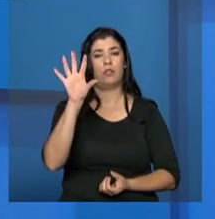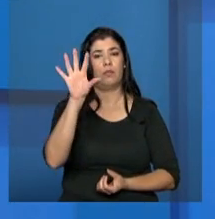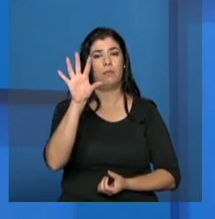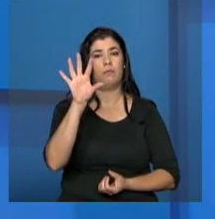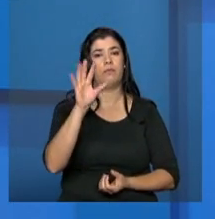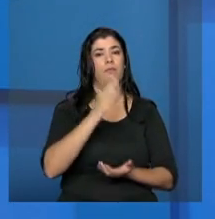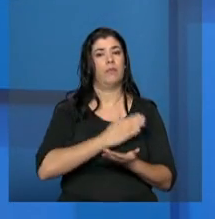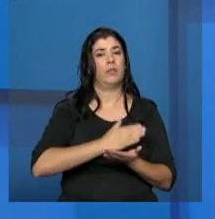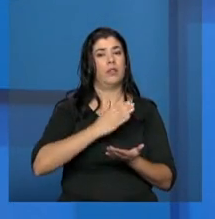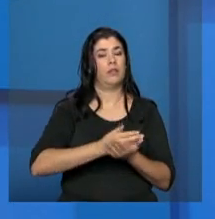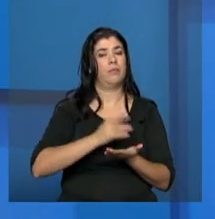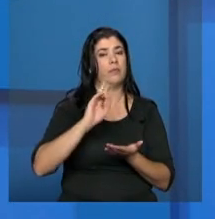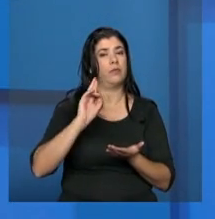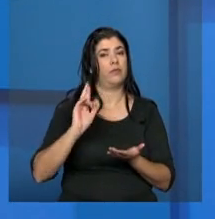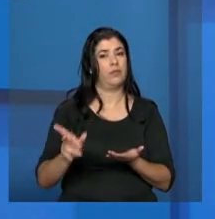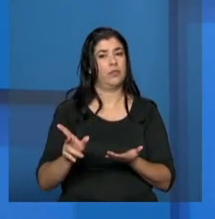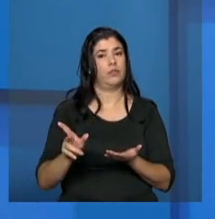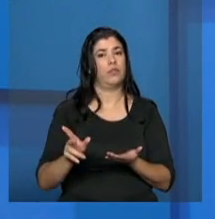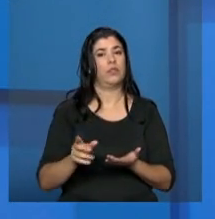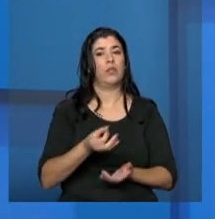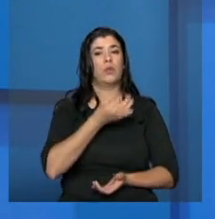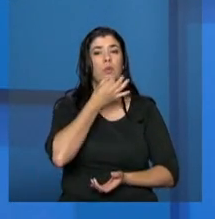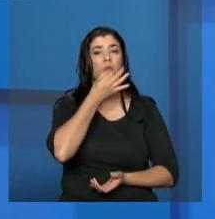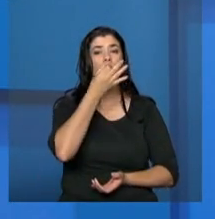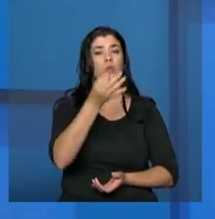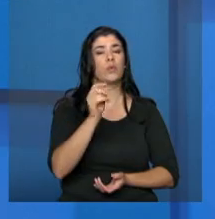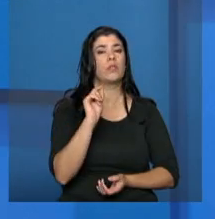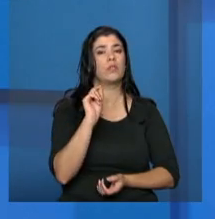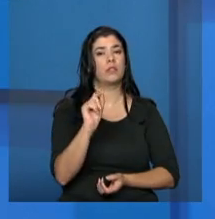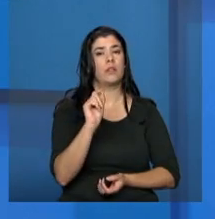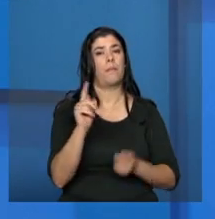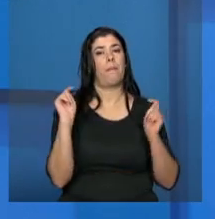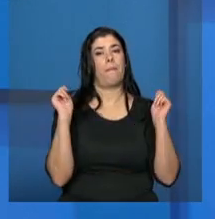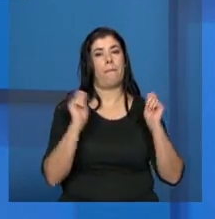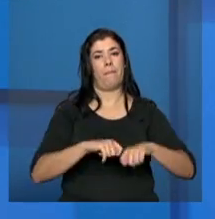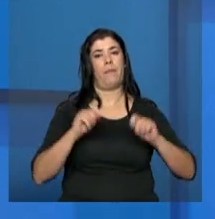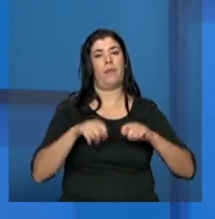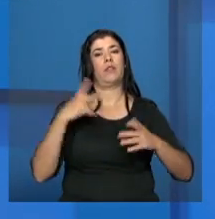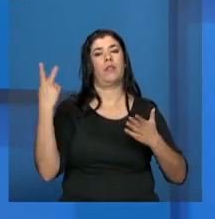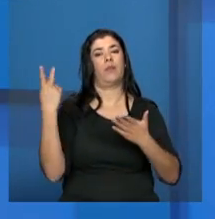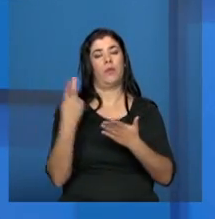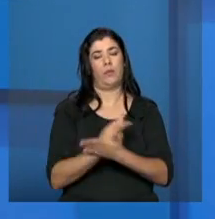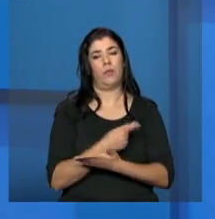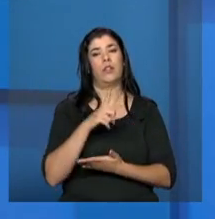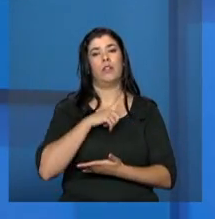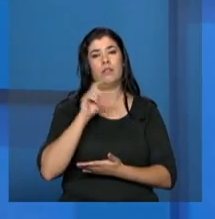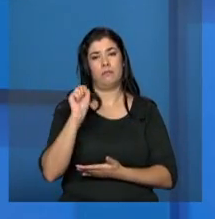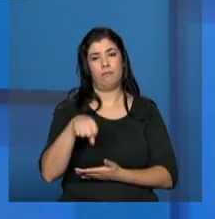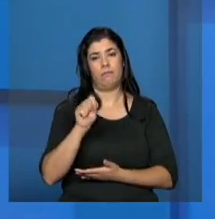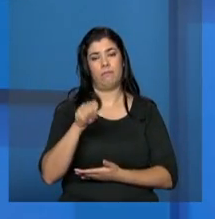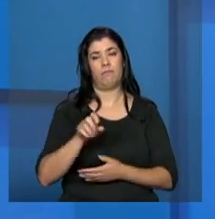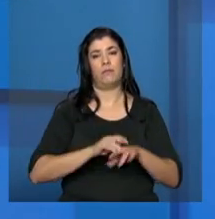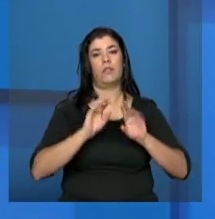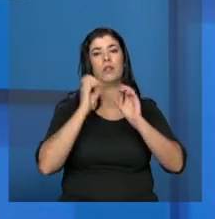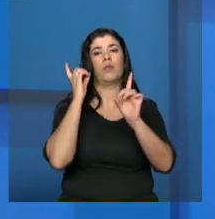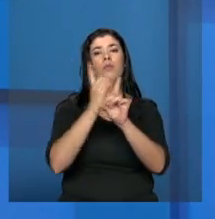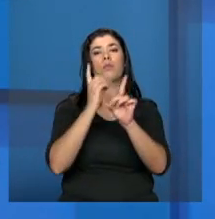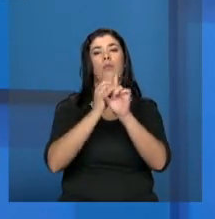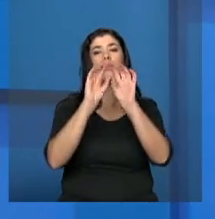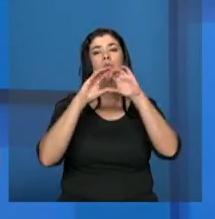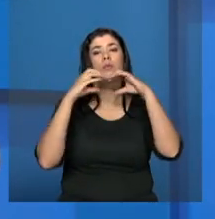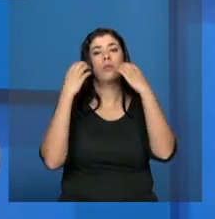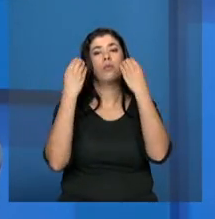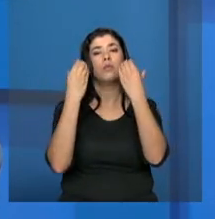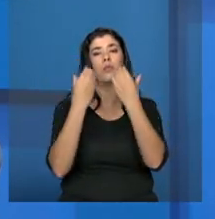Nós indicamos a possibilidade dos encontros regionais temáticos. Pós-conferência